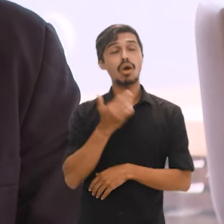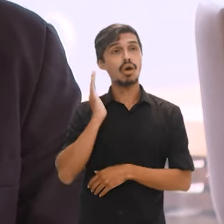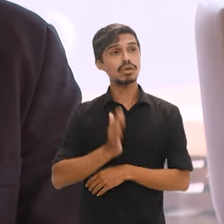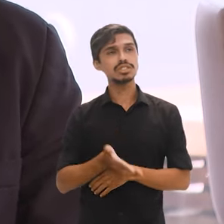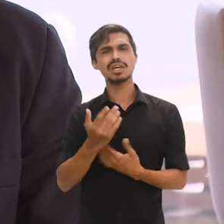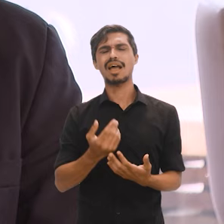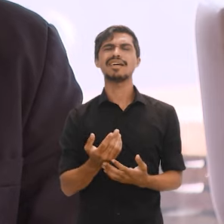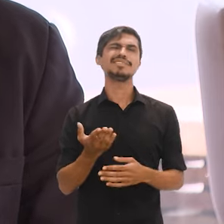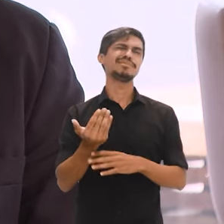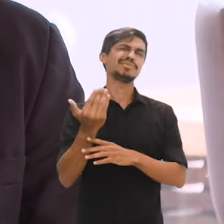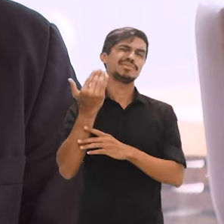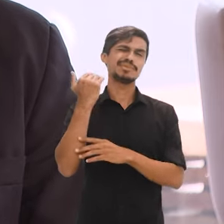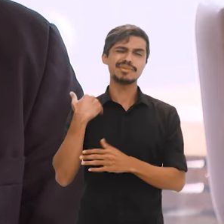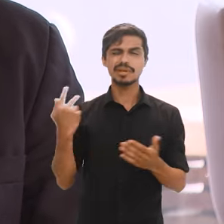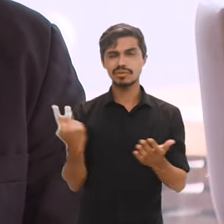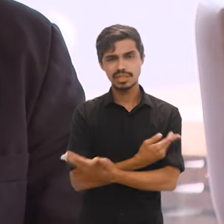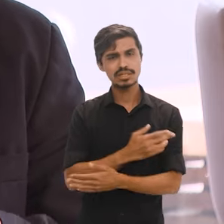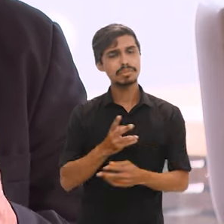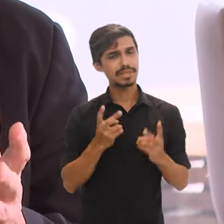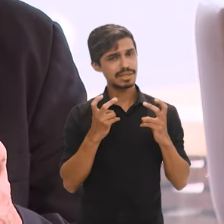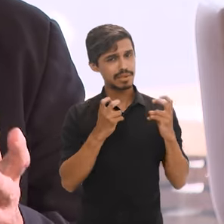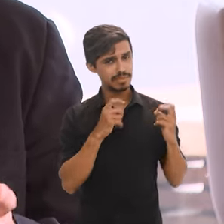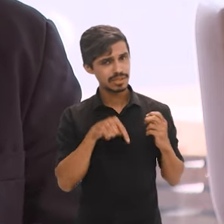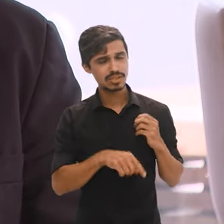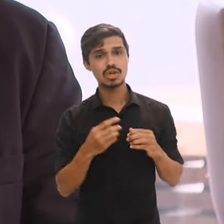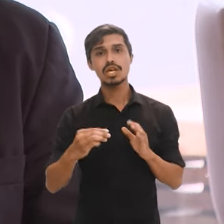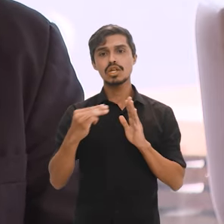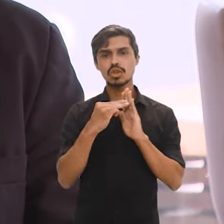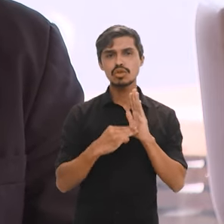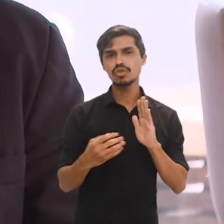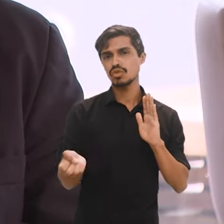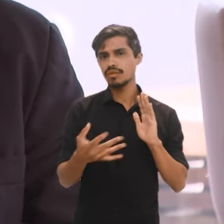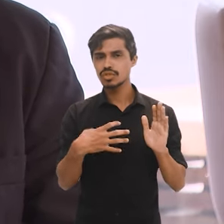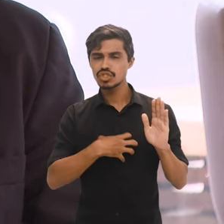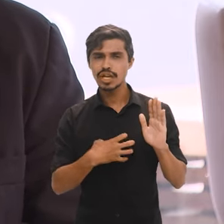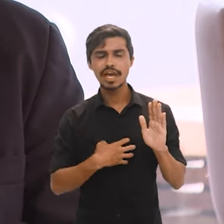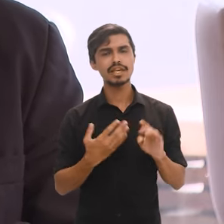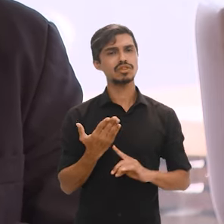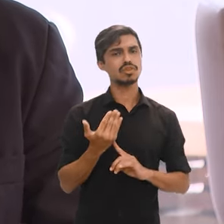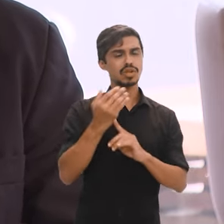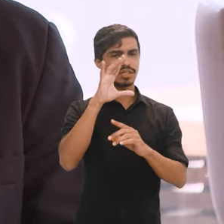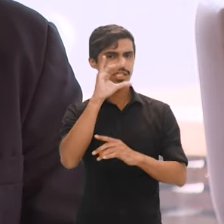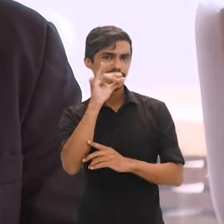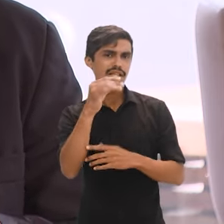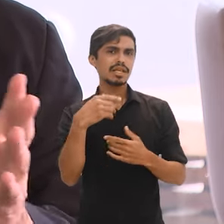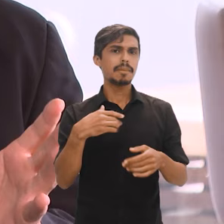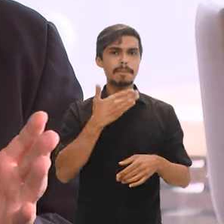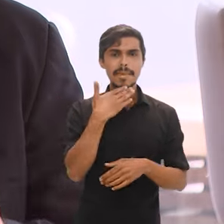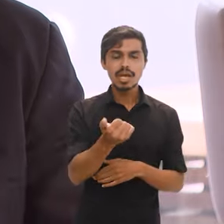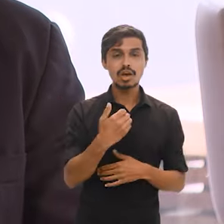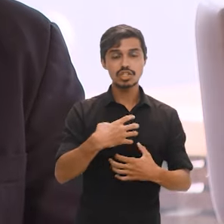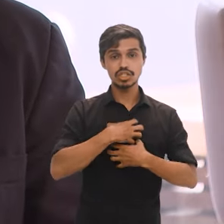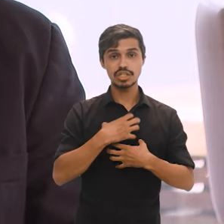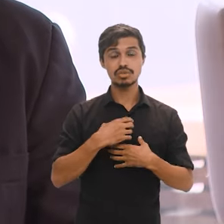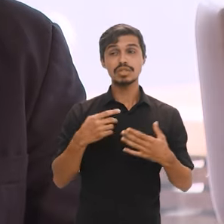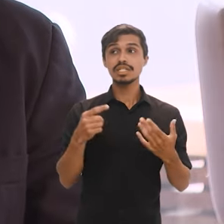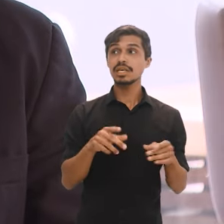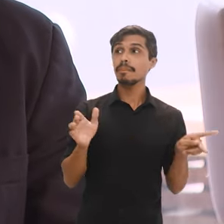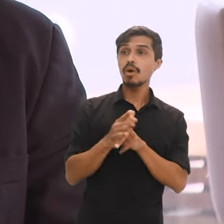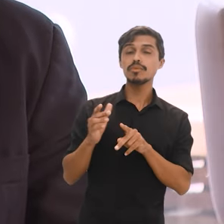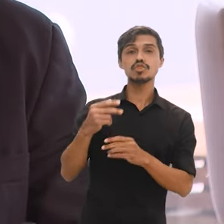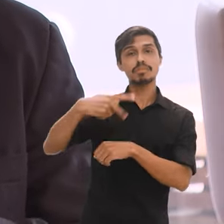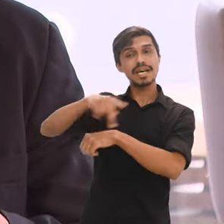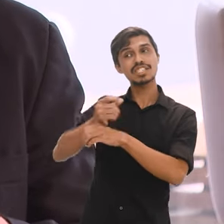de muito mais tempo, inclusive em termos metodológicos, científicos, que fazem parte de instituições de outros